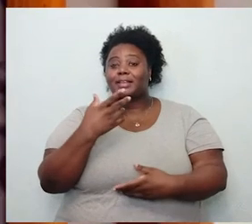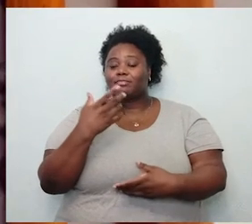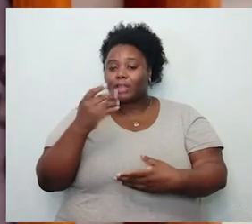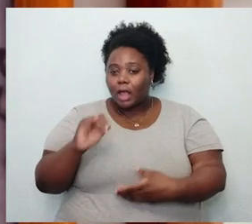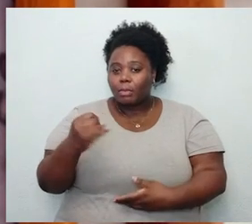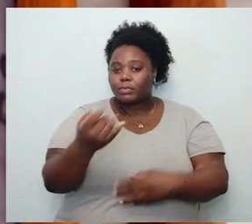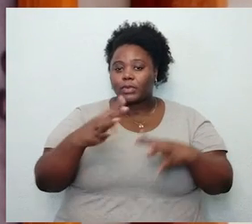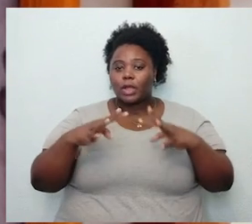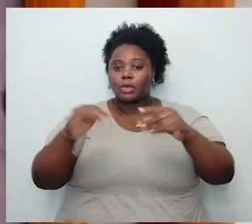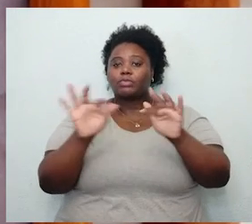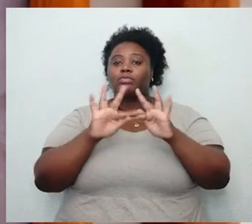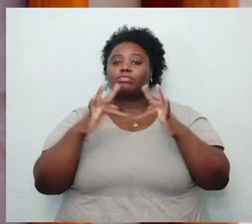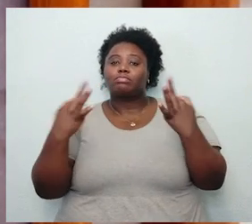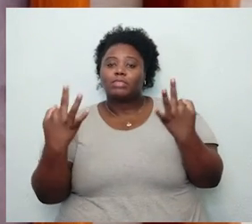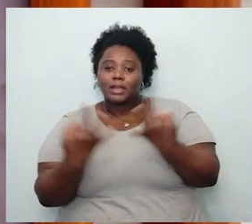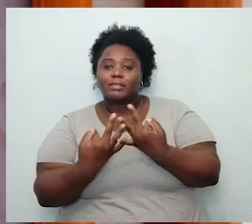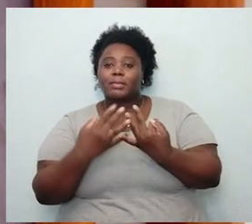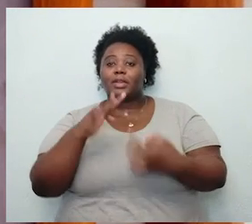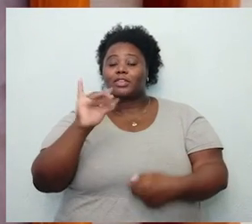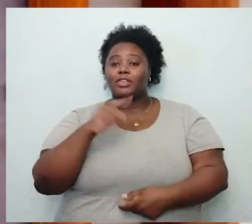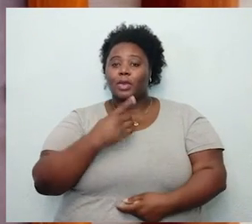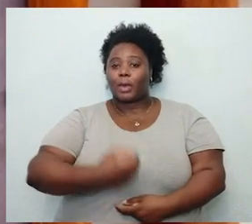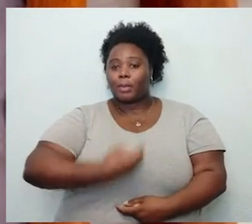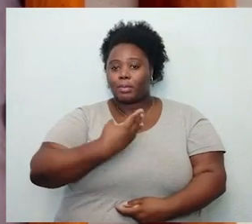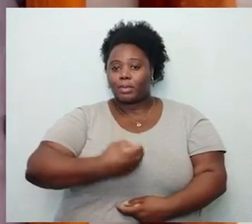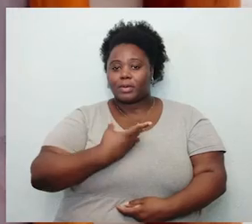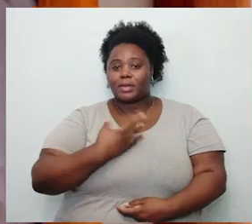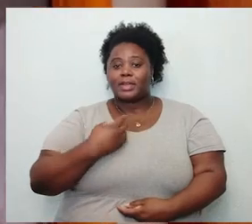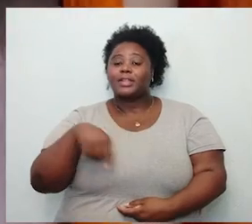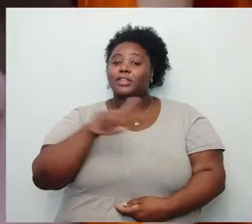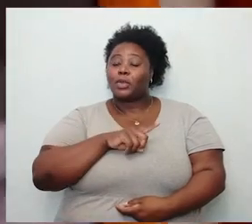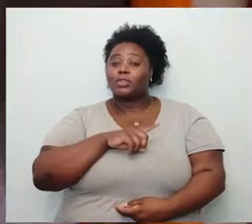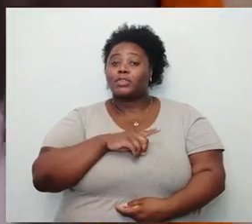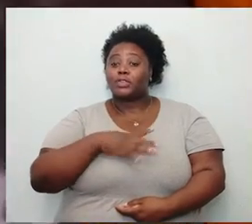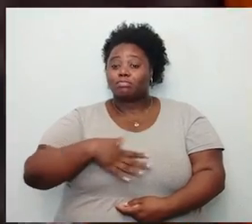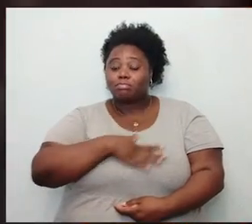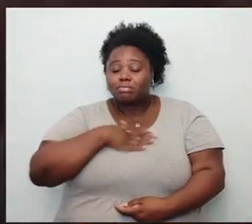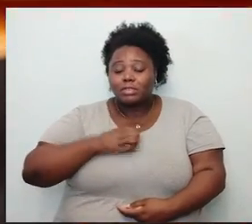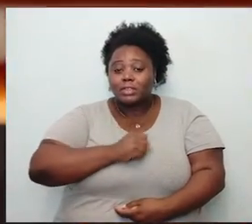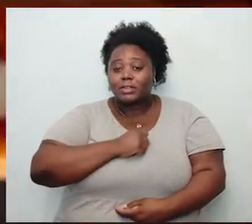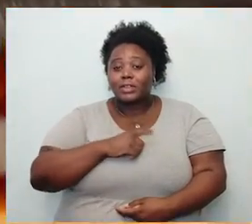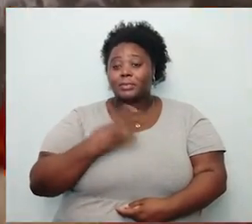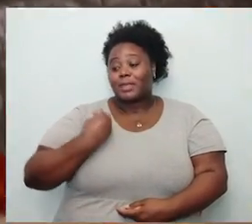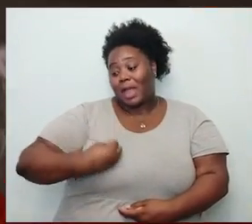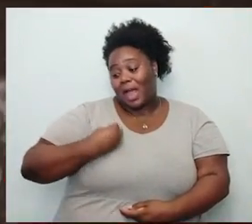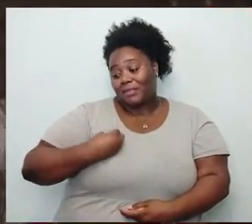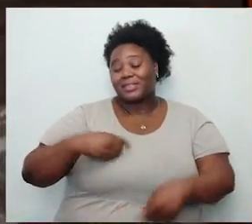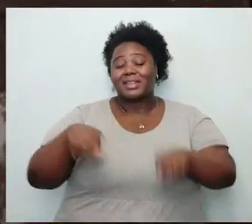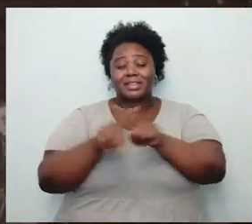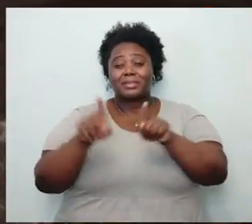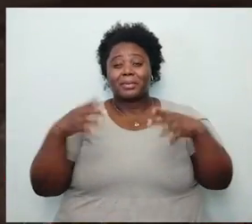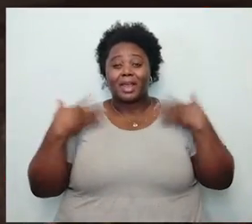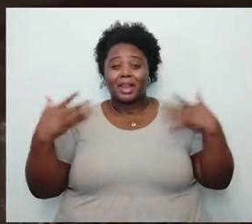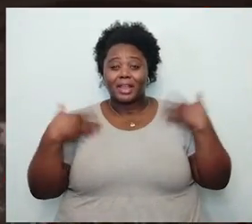todos que formaram a família de Tiago de Mello a poesia. Saudamos com força a utopia da vida e a